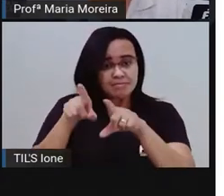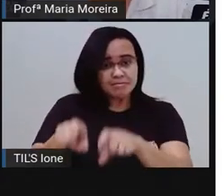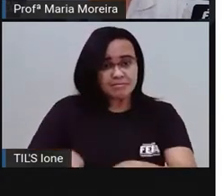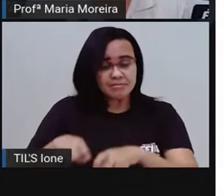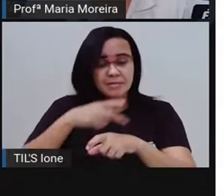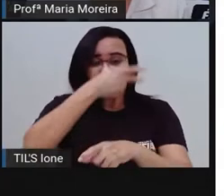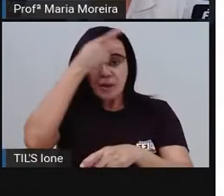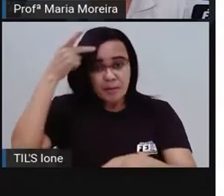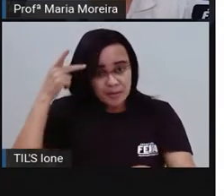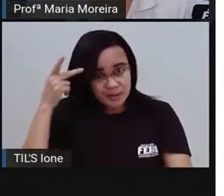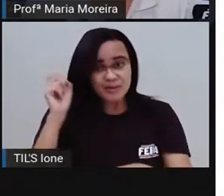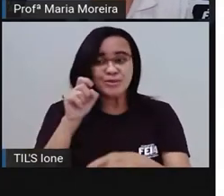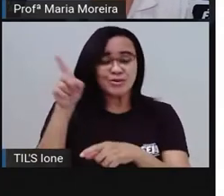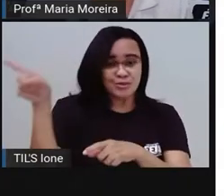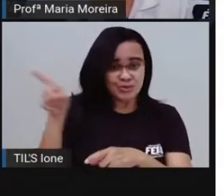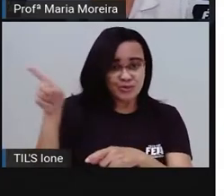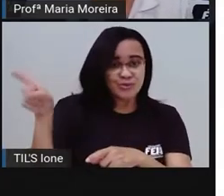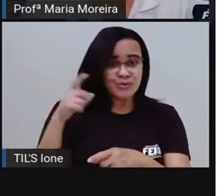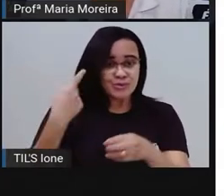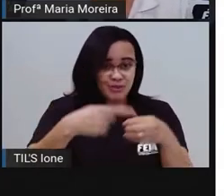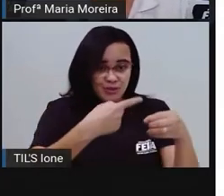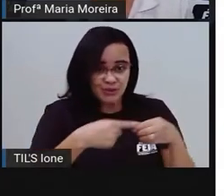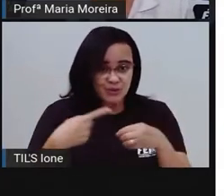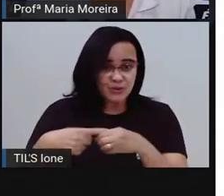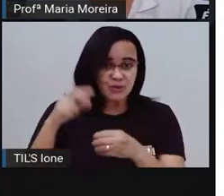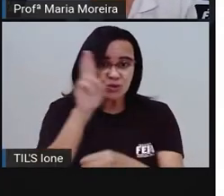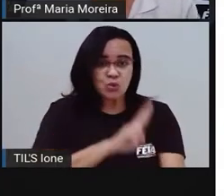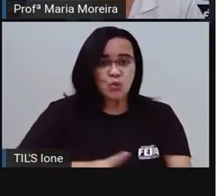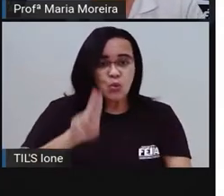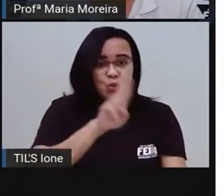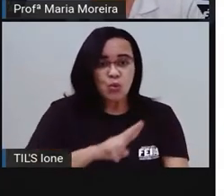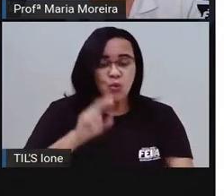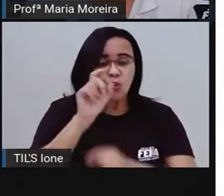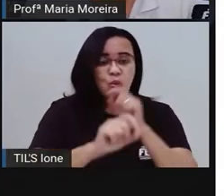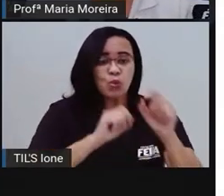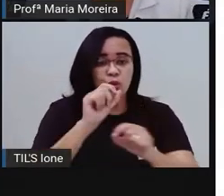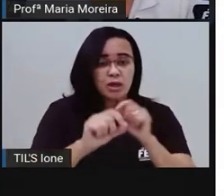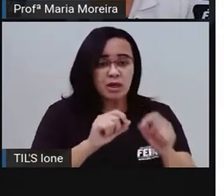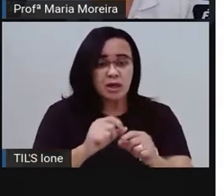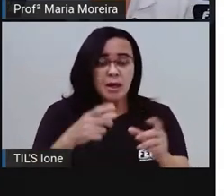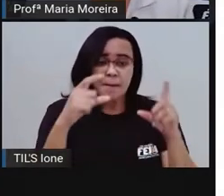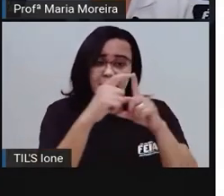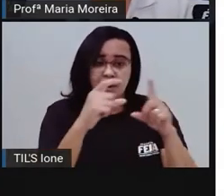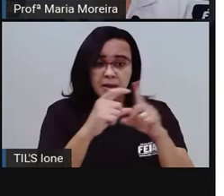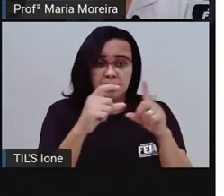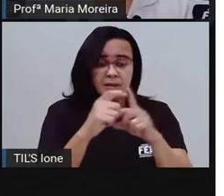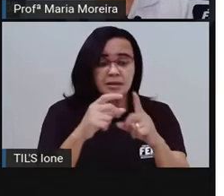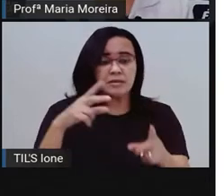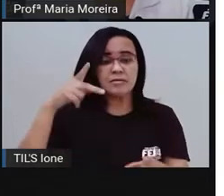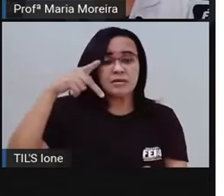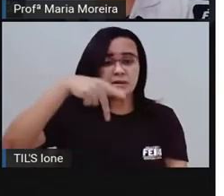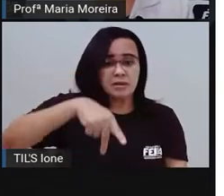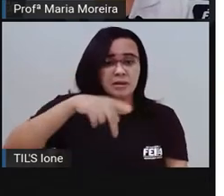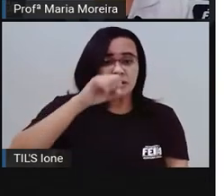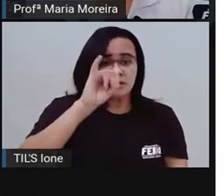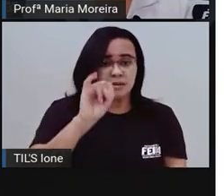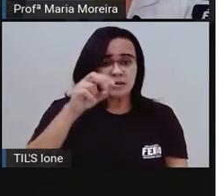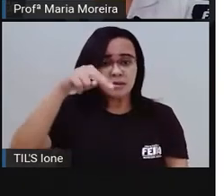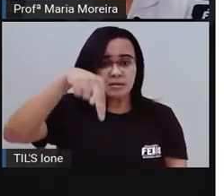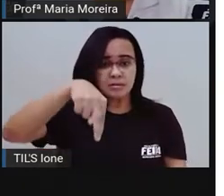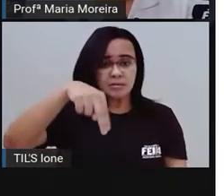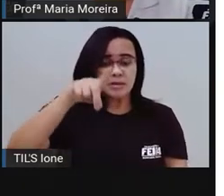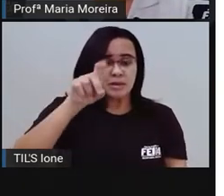vai saber do que a Pró está falando. Usamos muito uma palavra que é de nome Pindoba, né? Pindoba, pois é. A